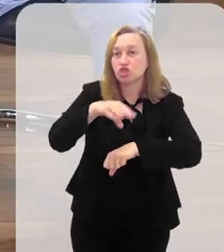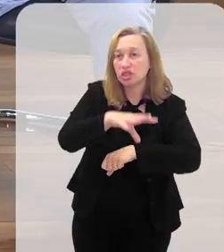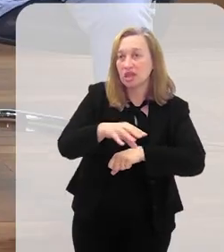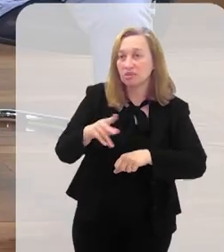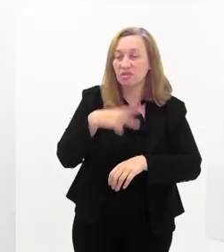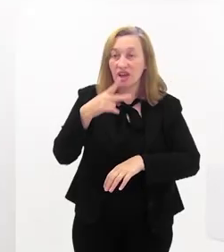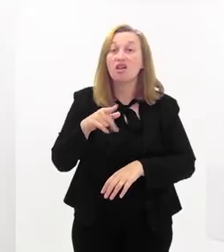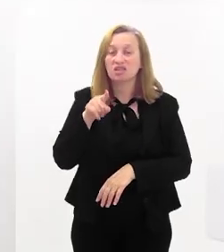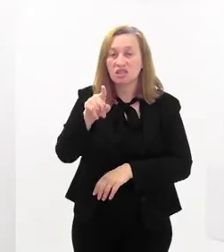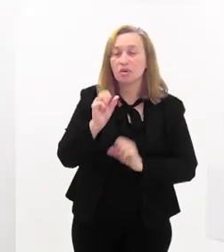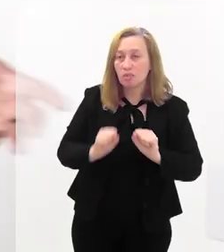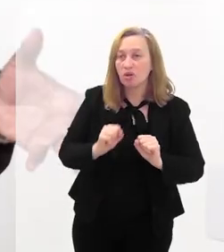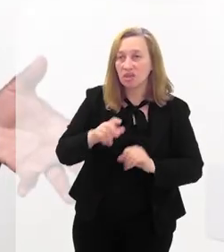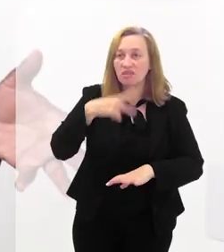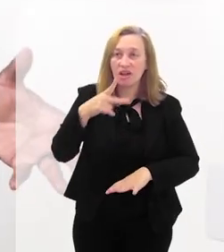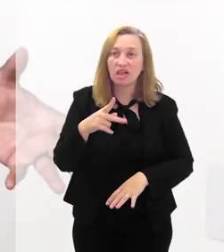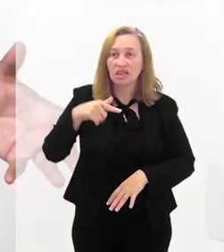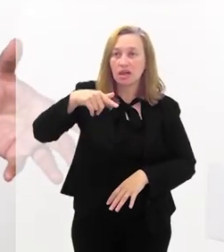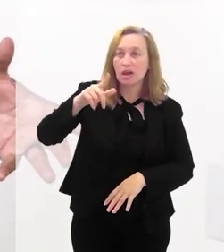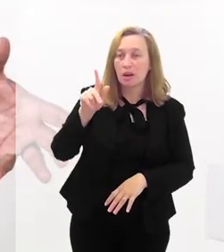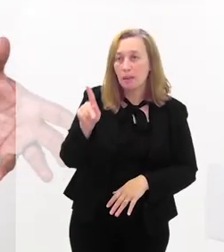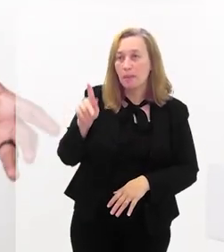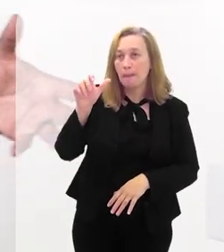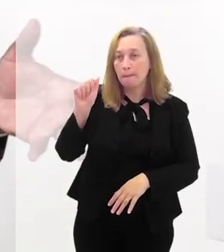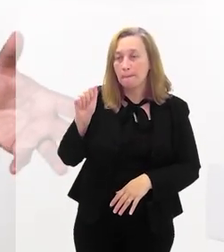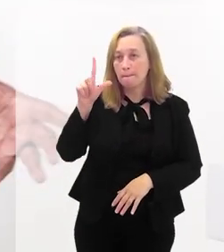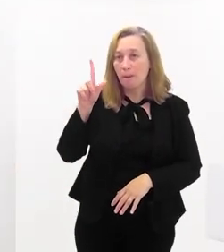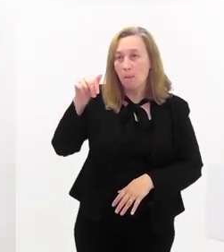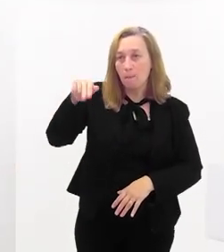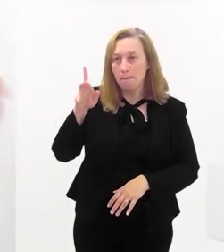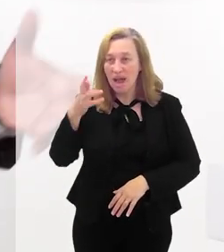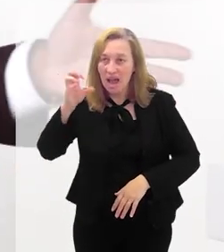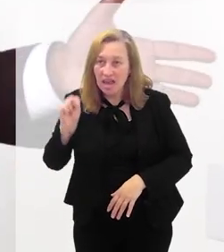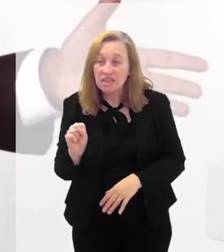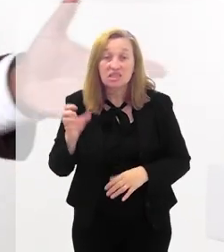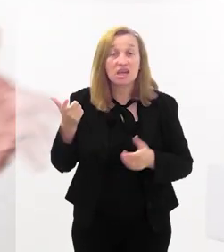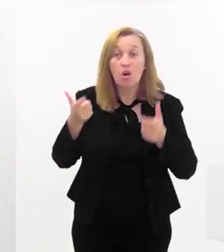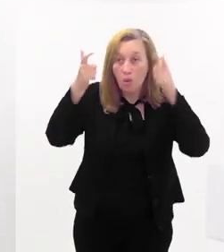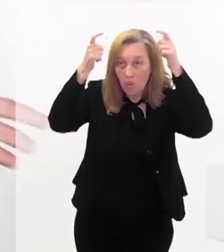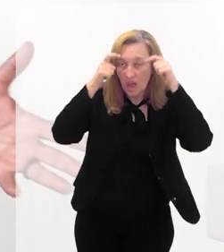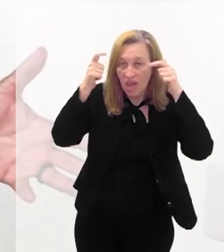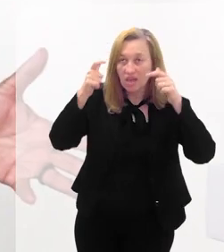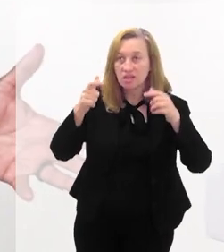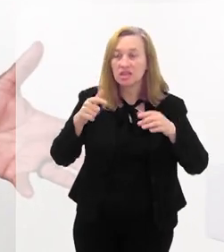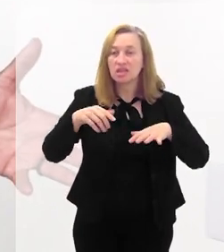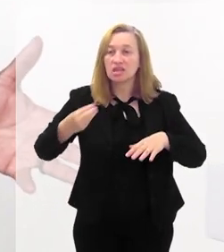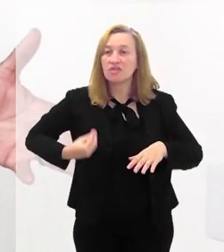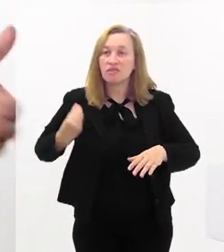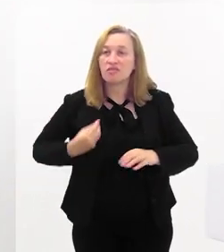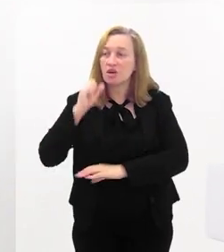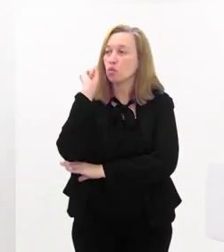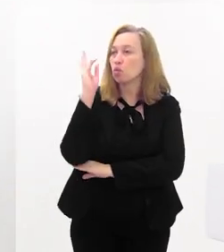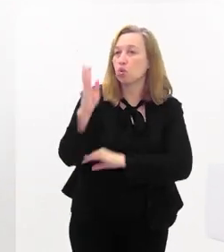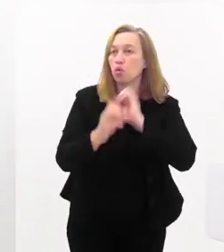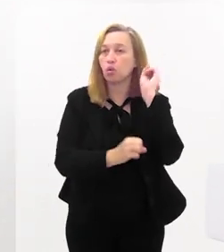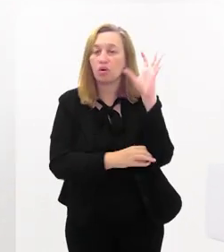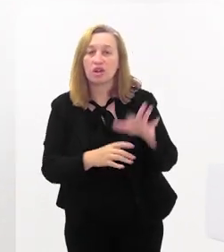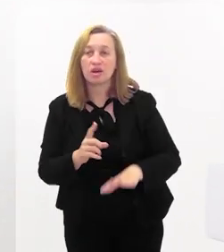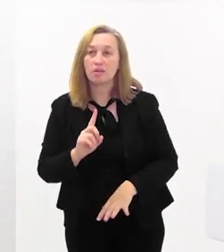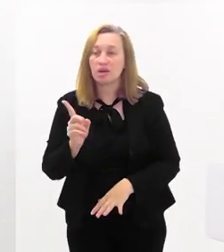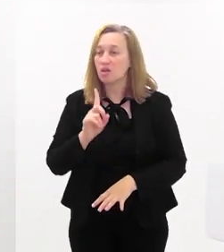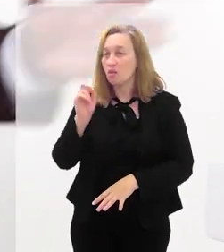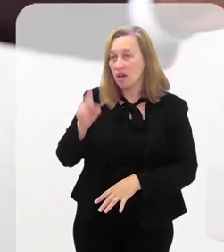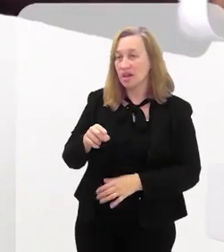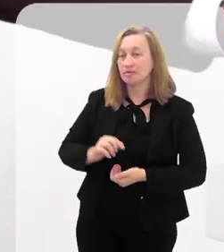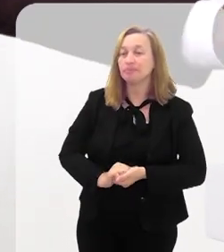Palmares. mas Palmares não era um quilombo, não era um bucamo. Palmares era um reino clandestino no meio da floresta e assim não era